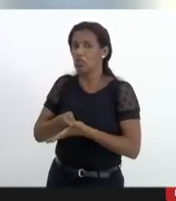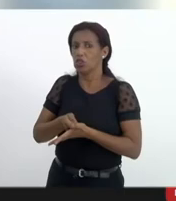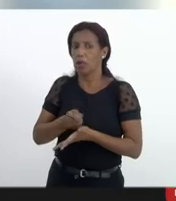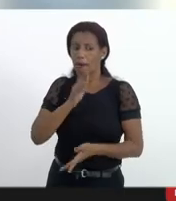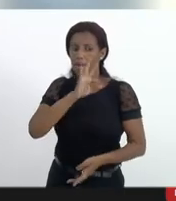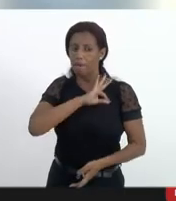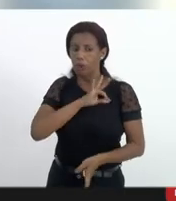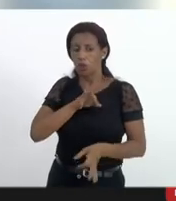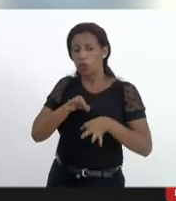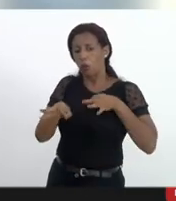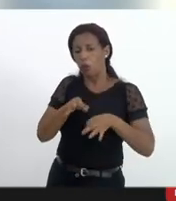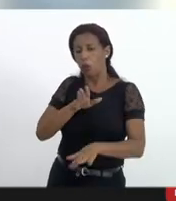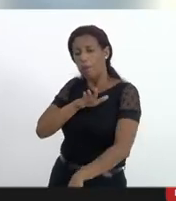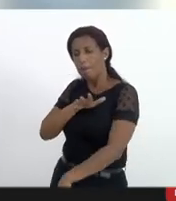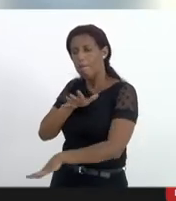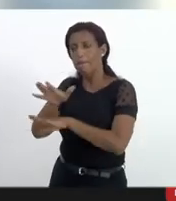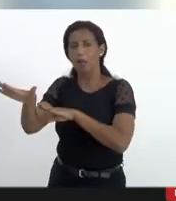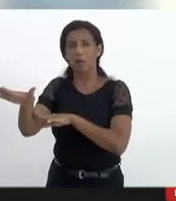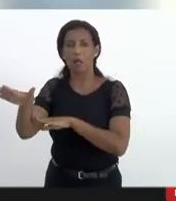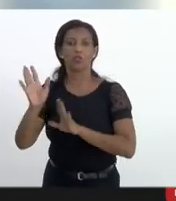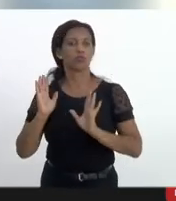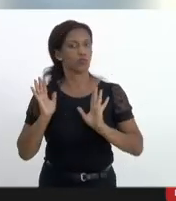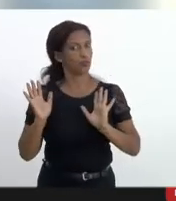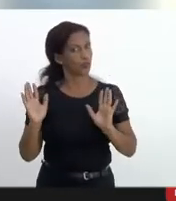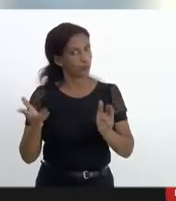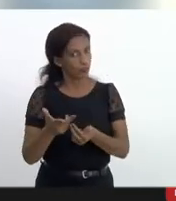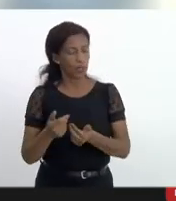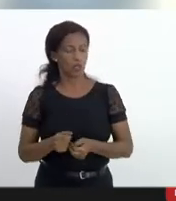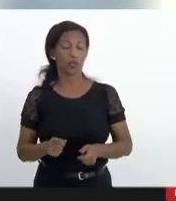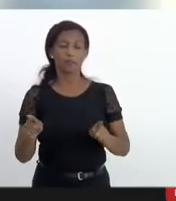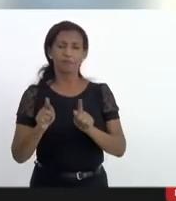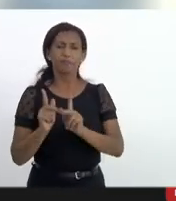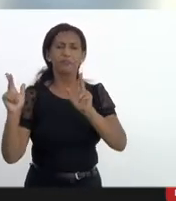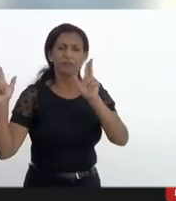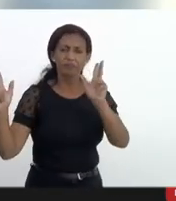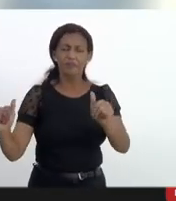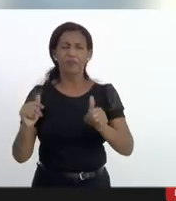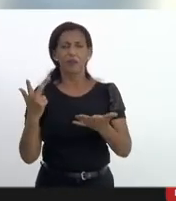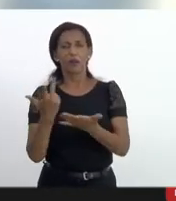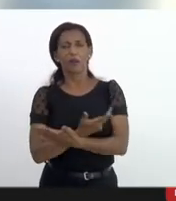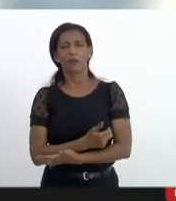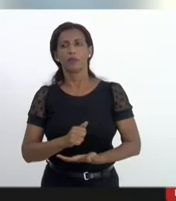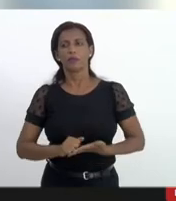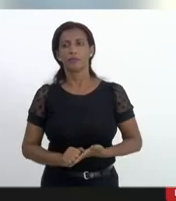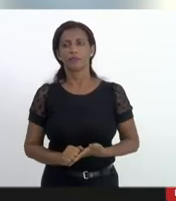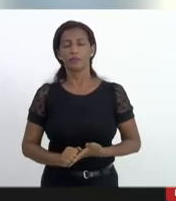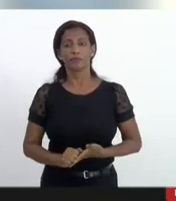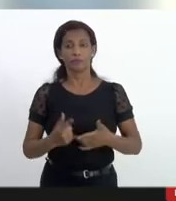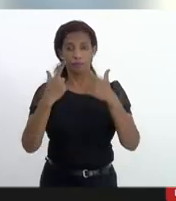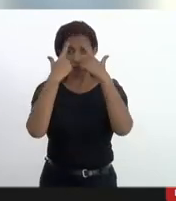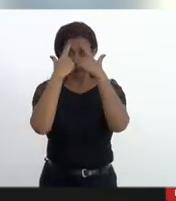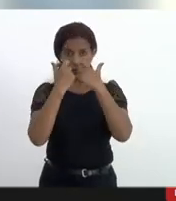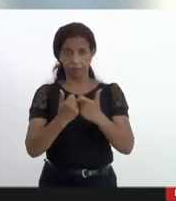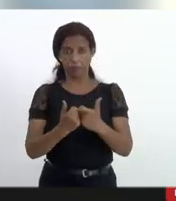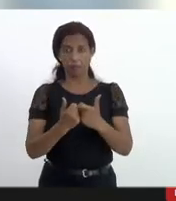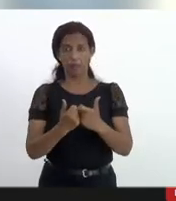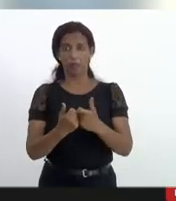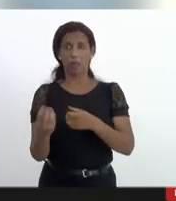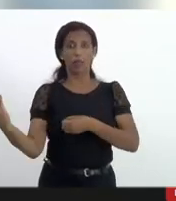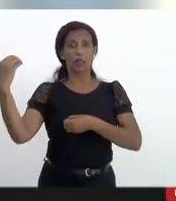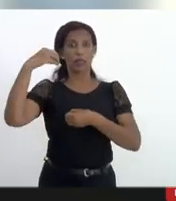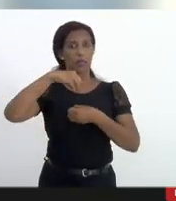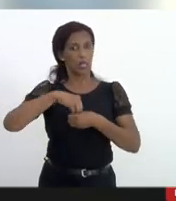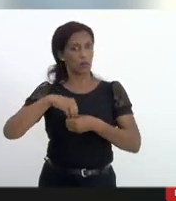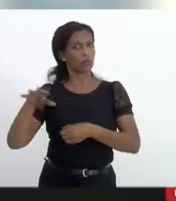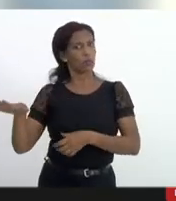entrada uma outra situação também muito semelhante são os casos de violência cometido no interior da